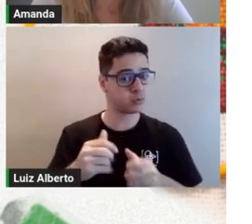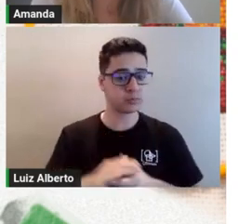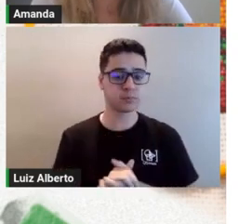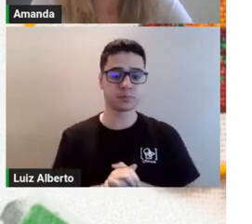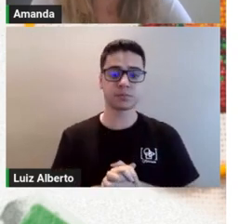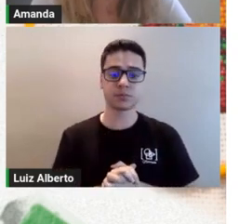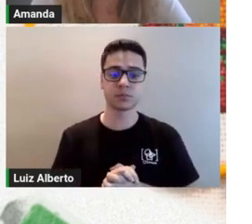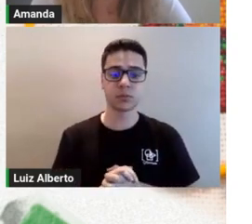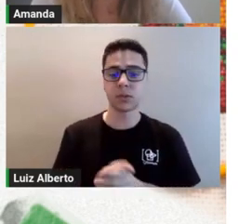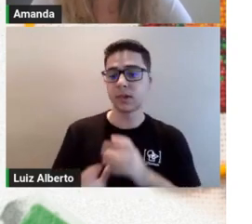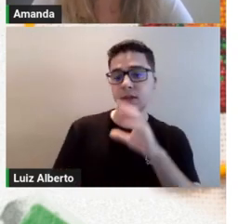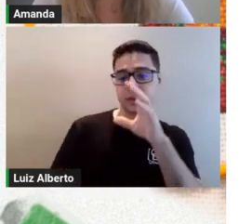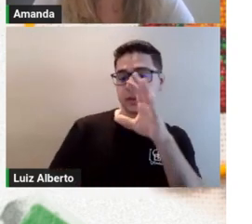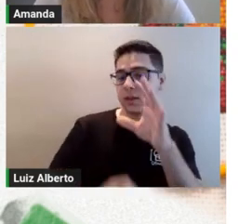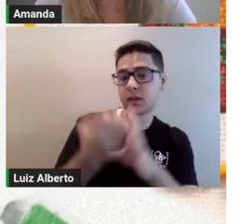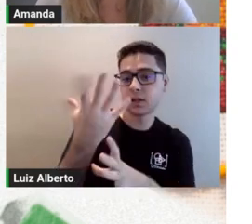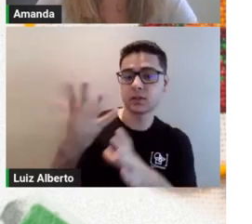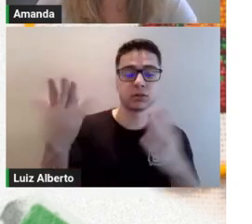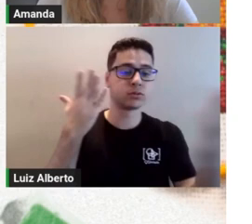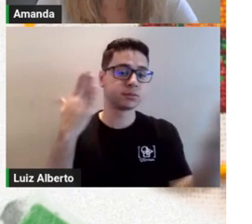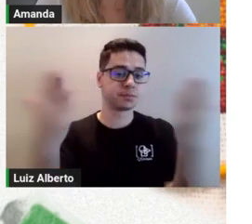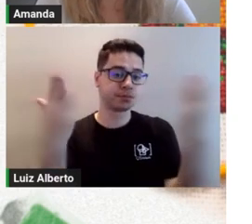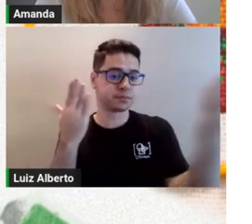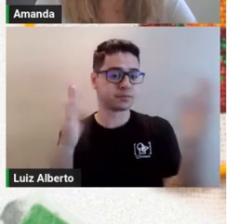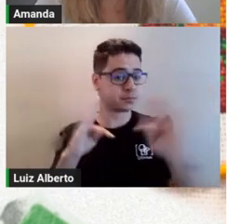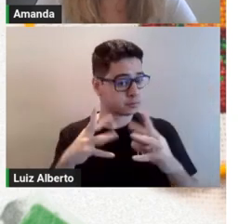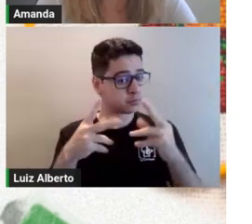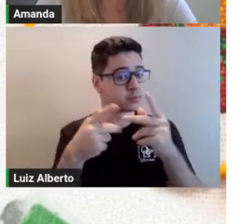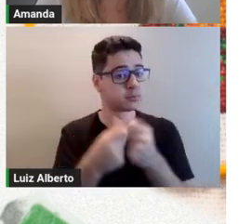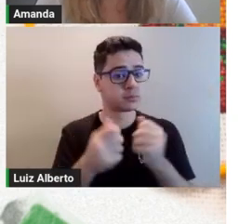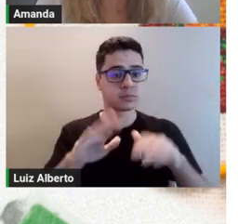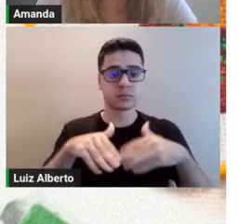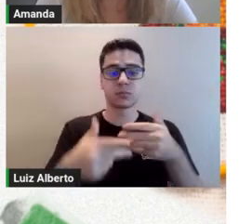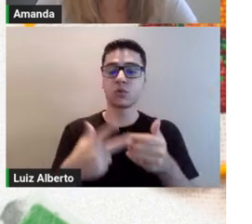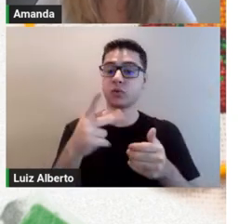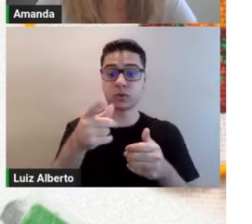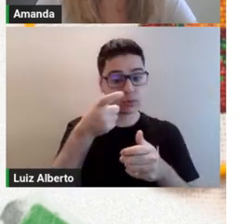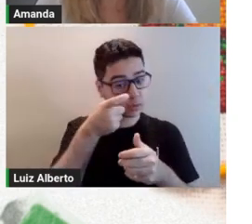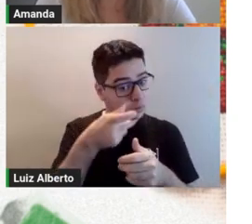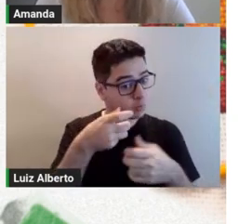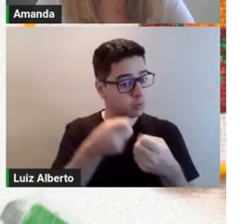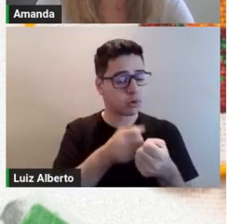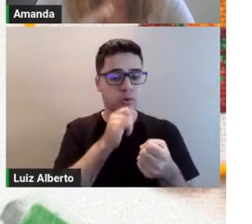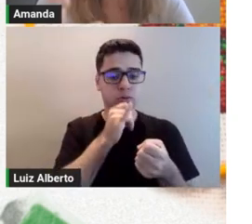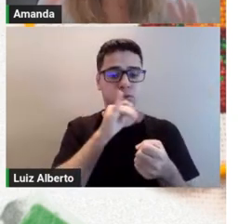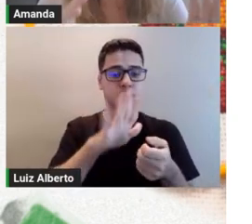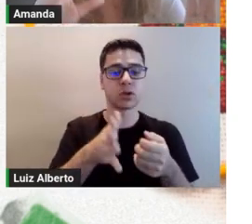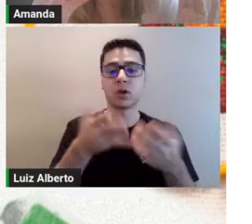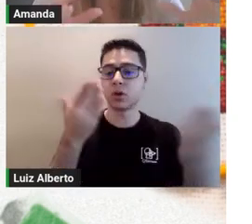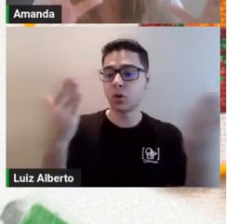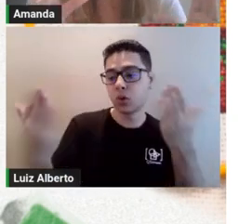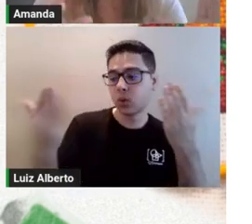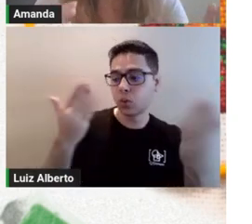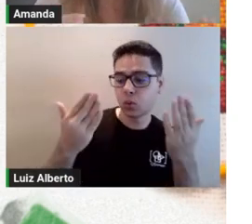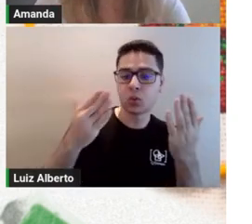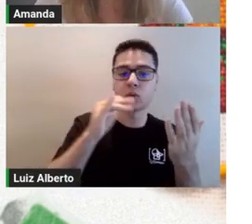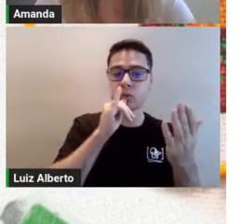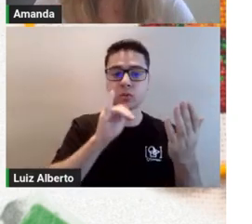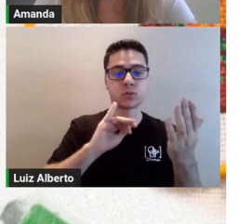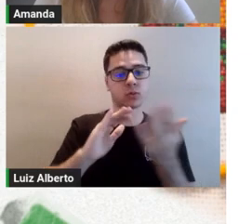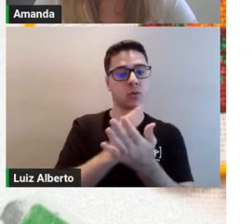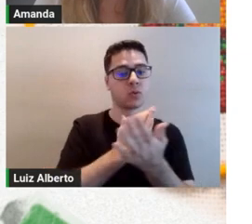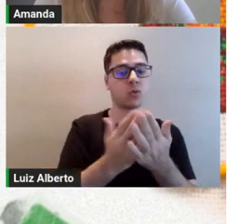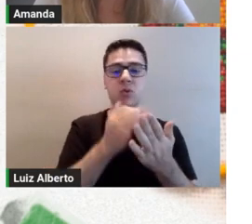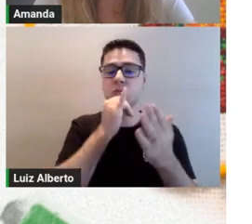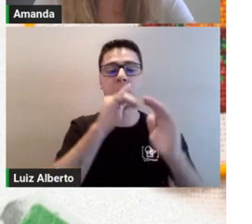Na criação de contrastes, então você pode querer, intencionalmente, causar um contraste em alguma parte da sua